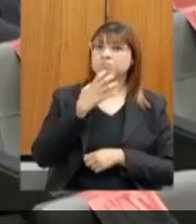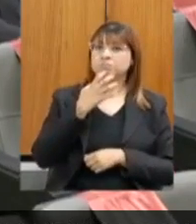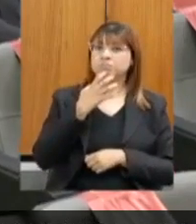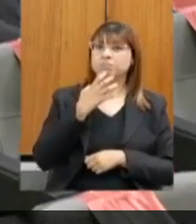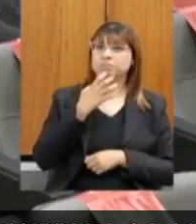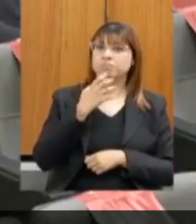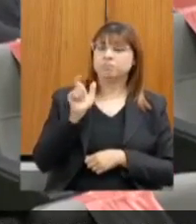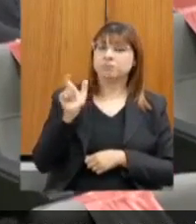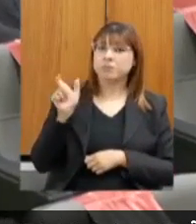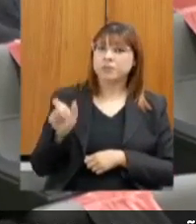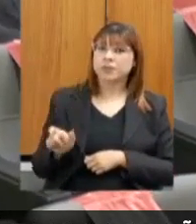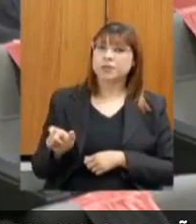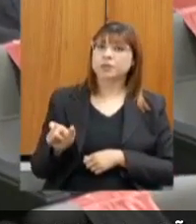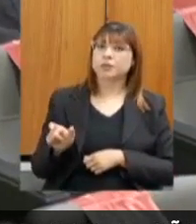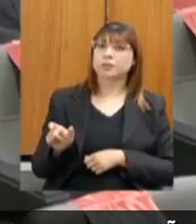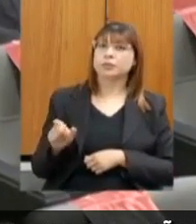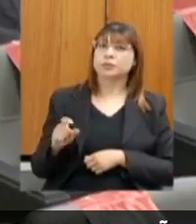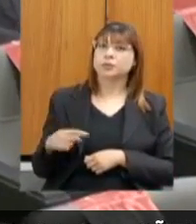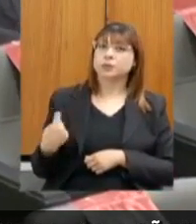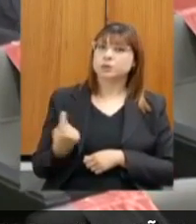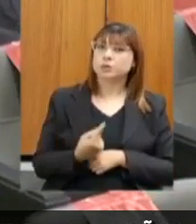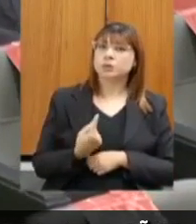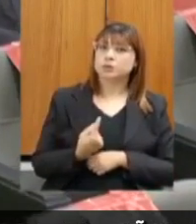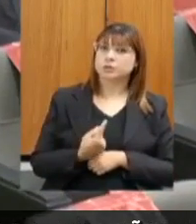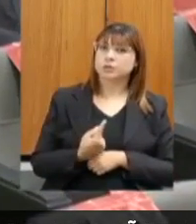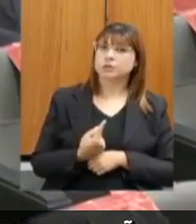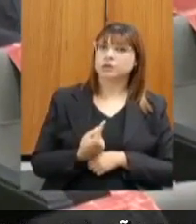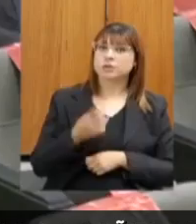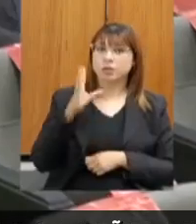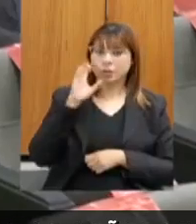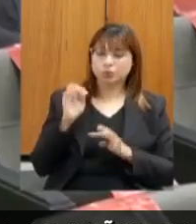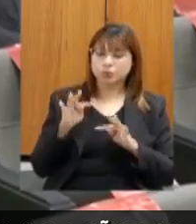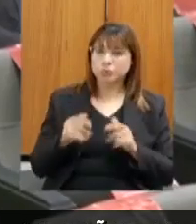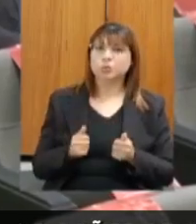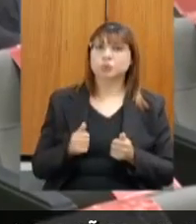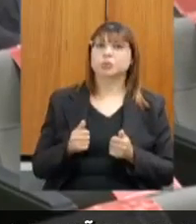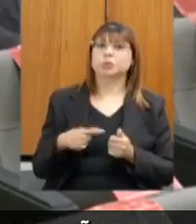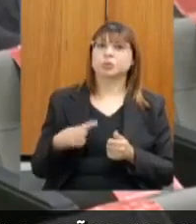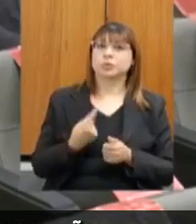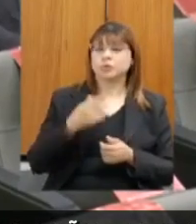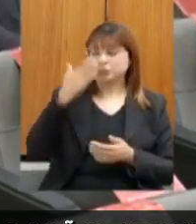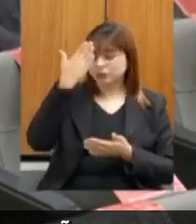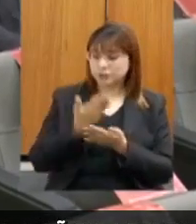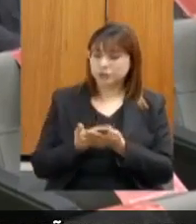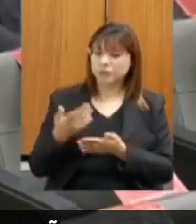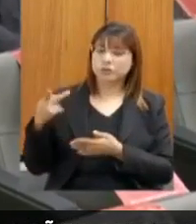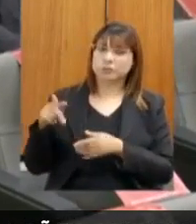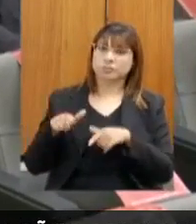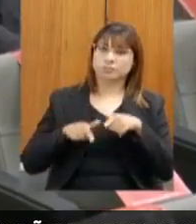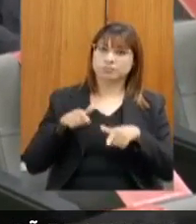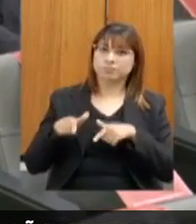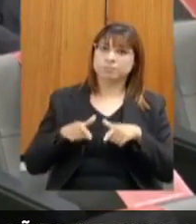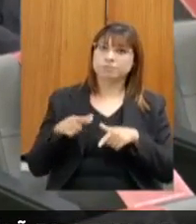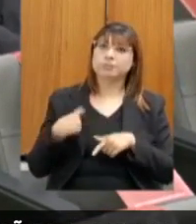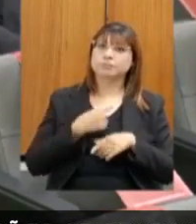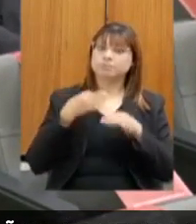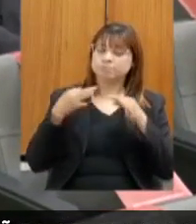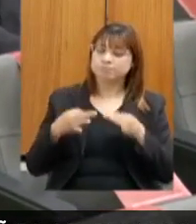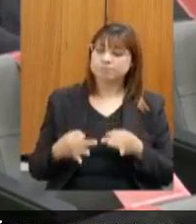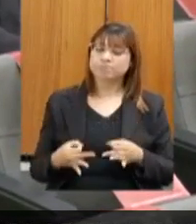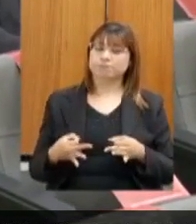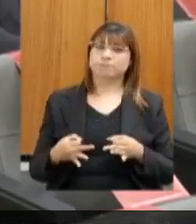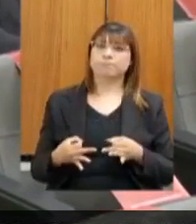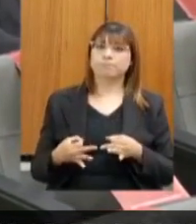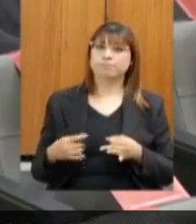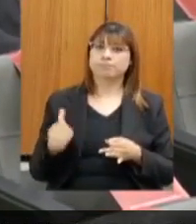uma pessoa que todos nós, nessa Casa Legislativa, eu posso falar que todos, confiam muito no trabalho dela. Nós temos a certeza que